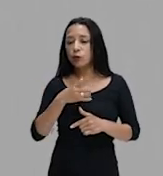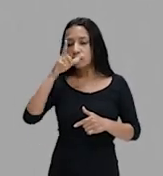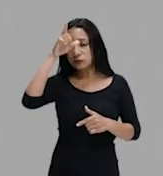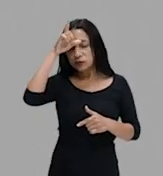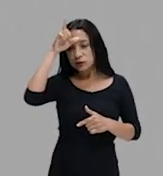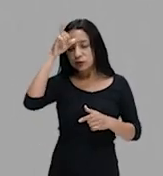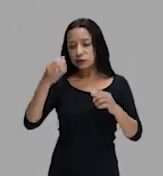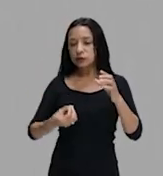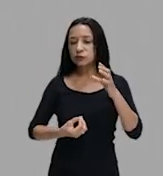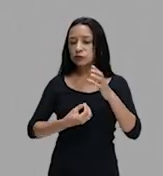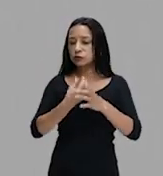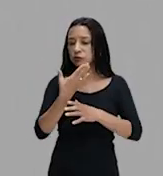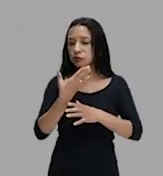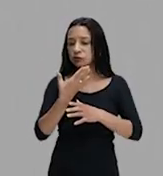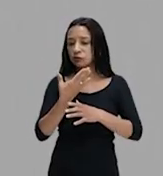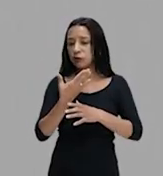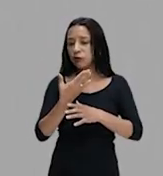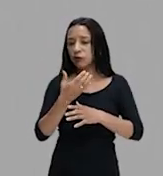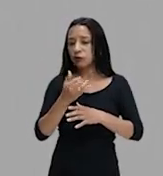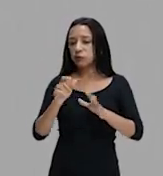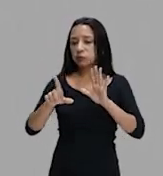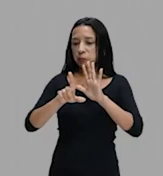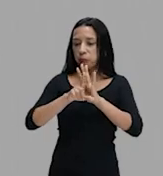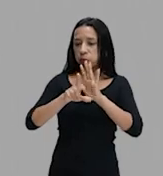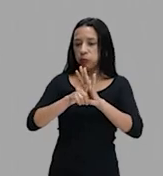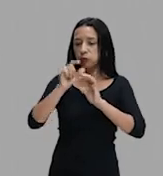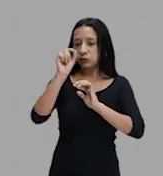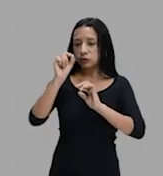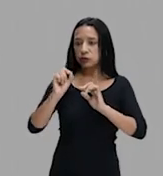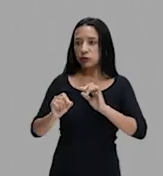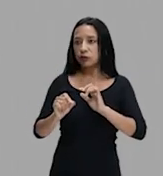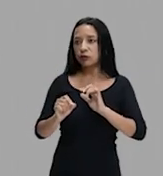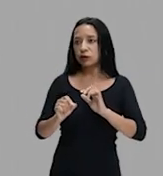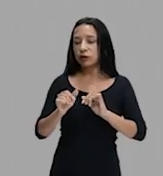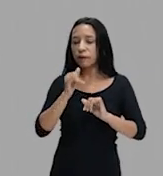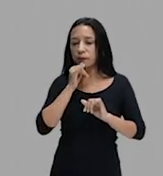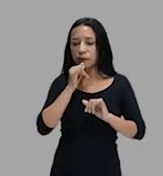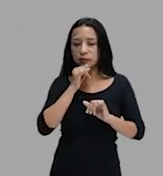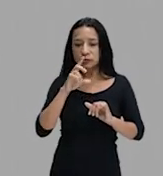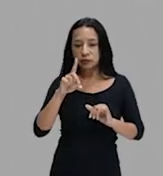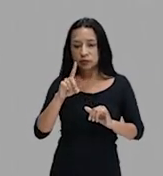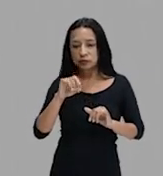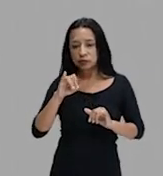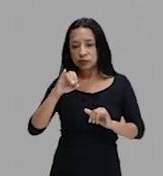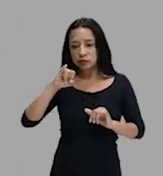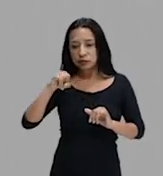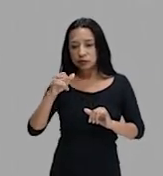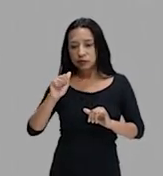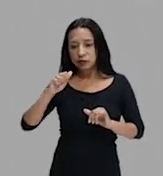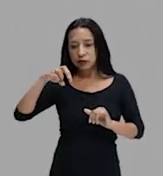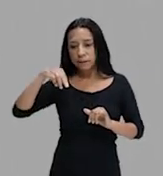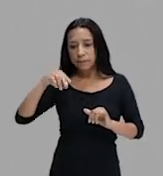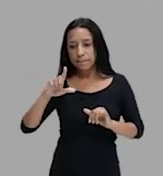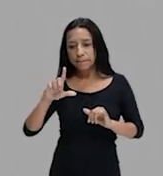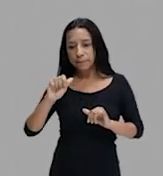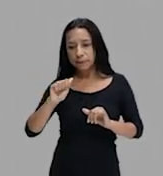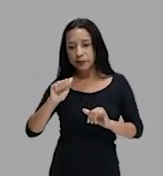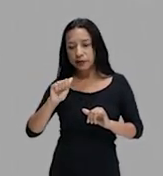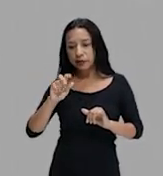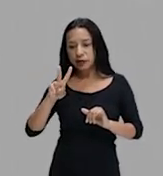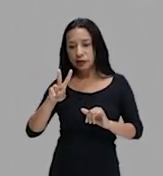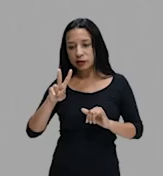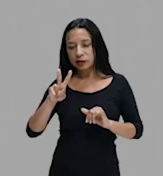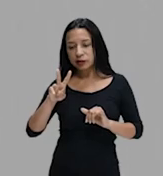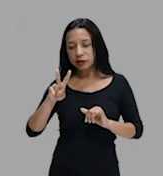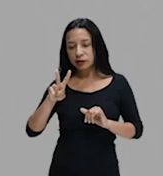basicamente como resultado da lei de cota. Diante delas, podemos citar a Djamila Ribeiro, a Núbia Moreira e a vereadora